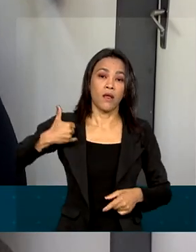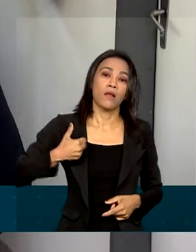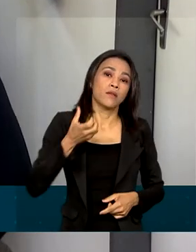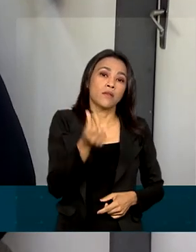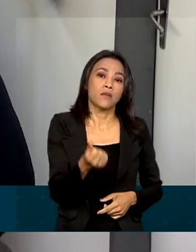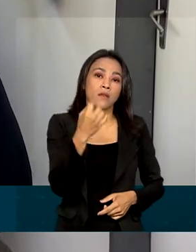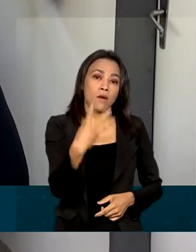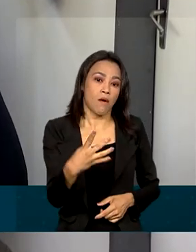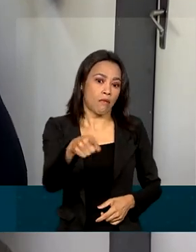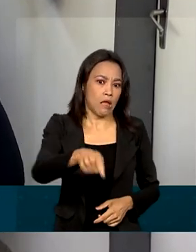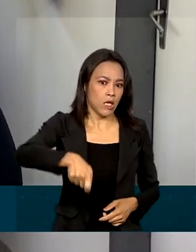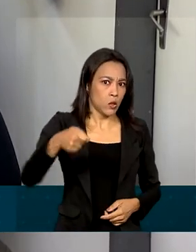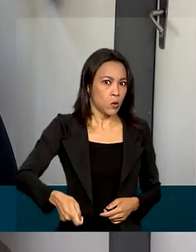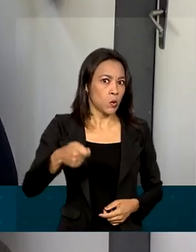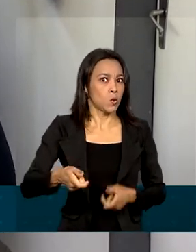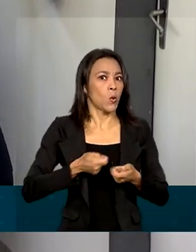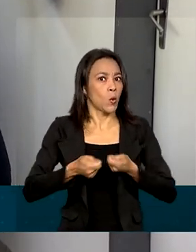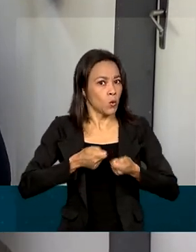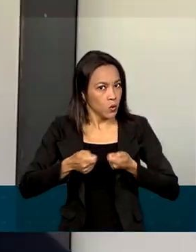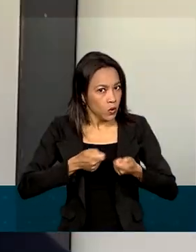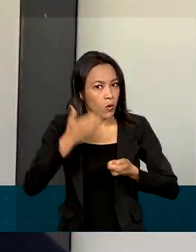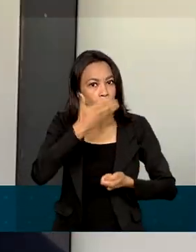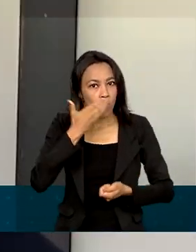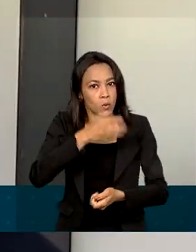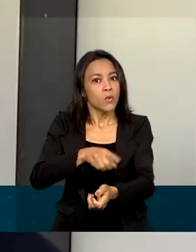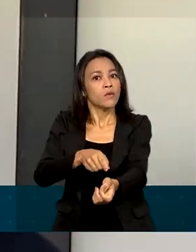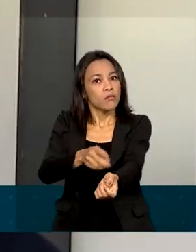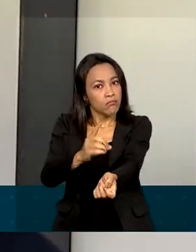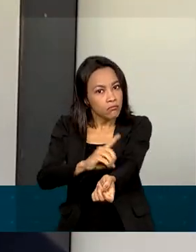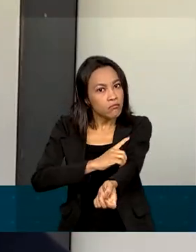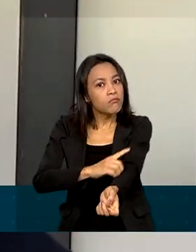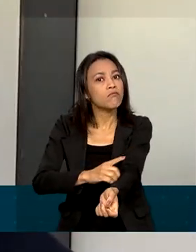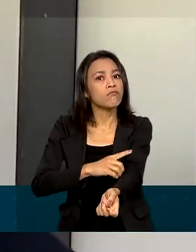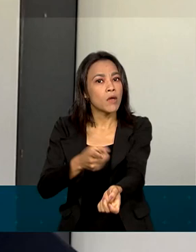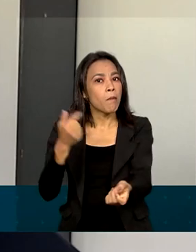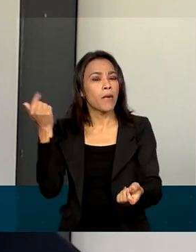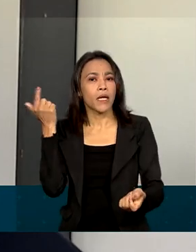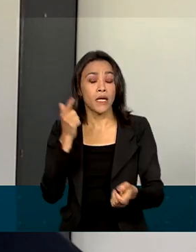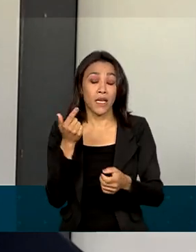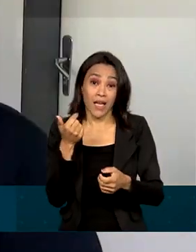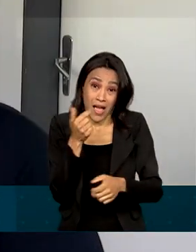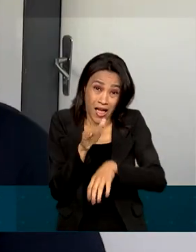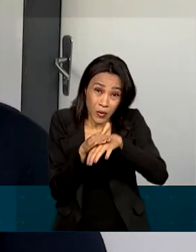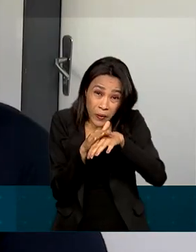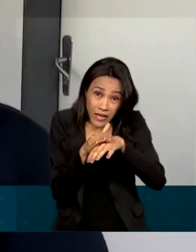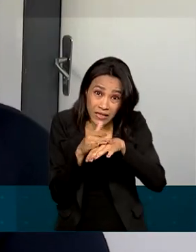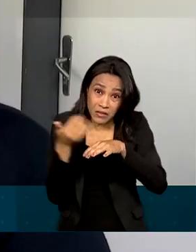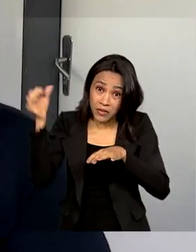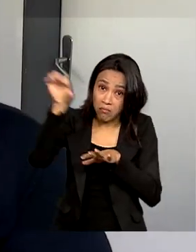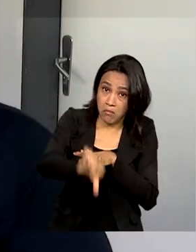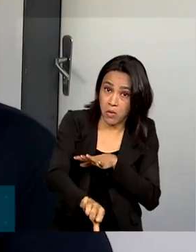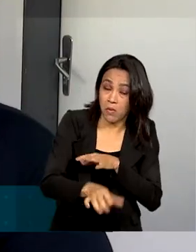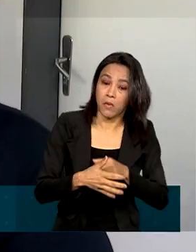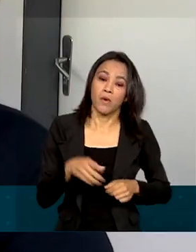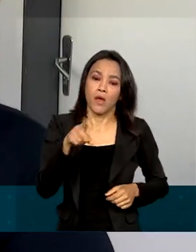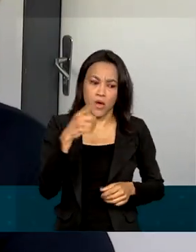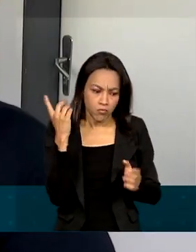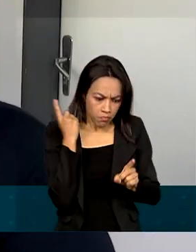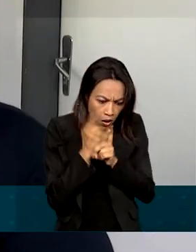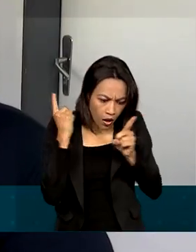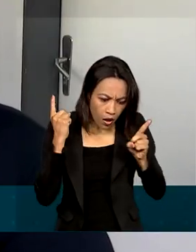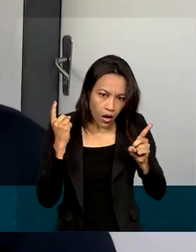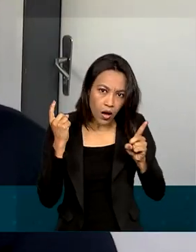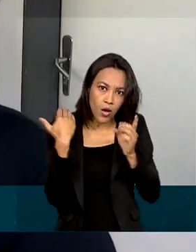Ela é rigorosa no controle da glicemia. Tudo para que a doença não evolua. Assim que eu descobri, eu comecei o tratamento.